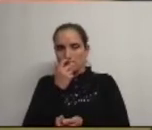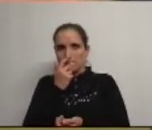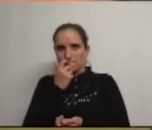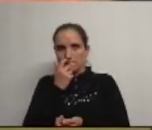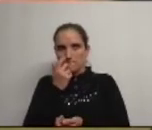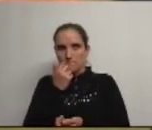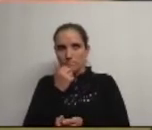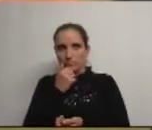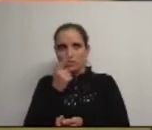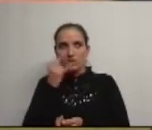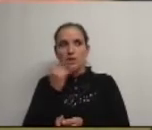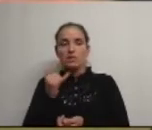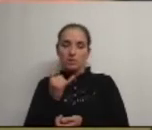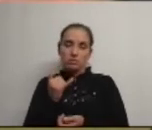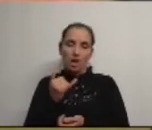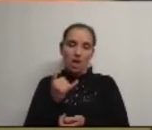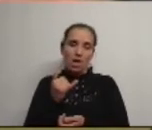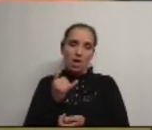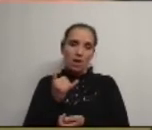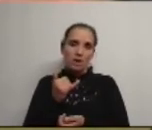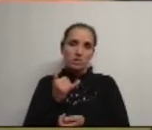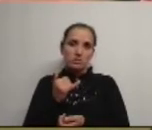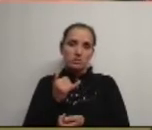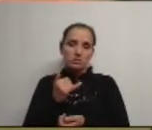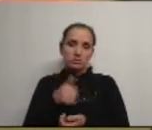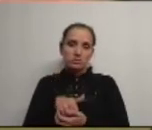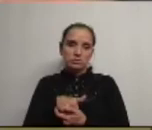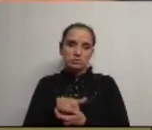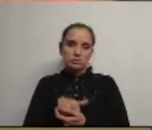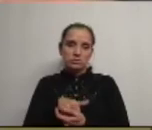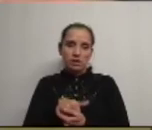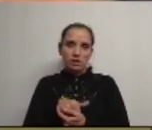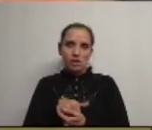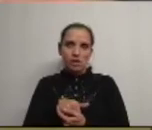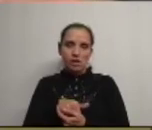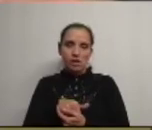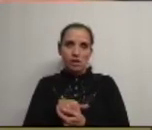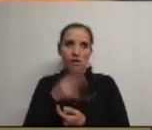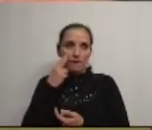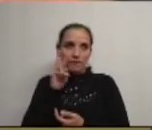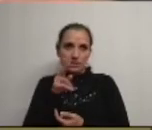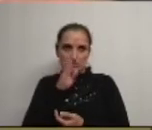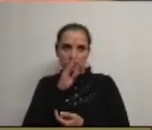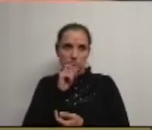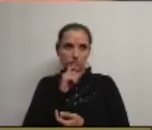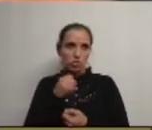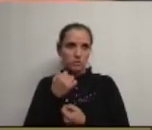estamos a tentar apostar no last mile ok vamos ver se conseguimos por aqui